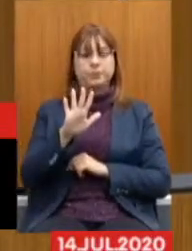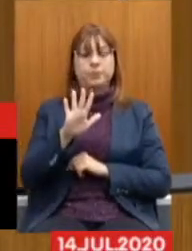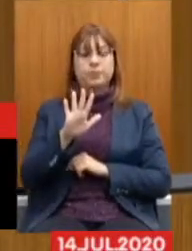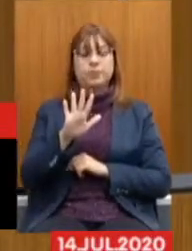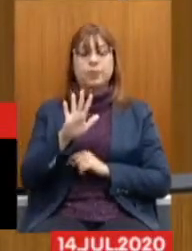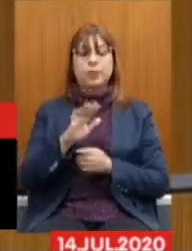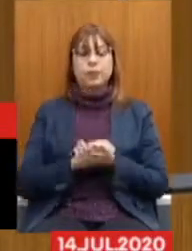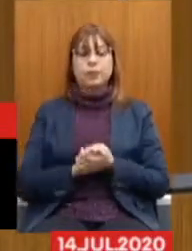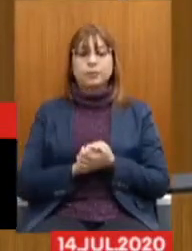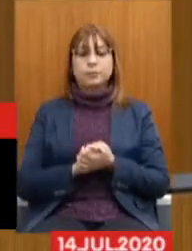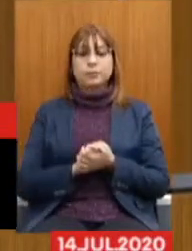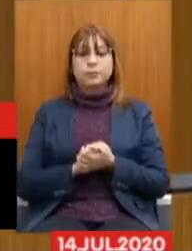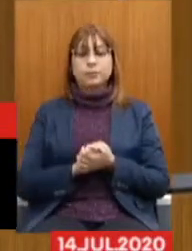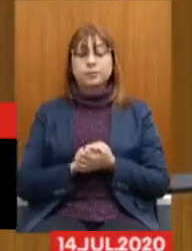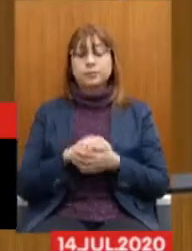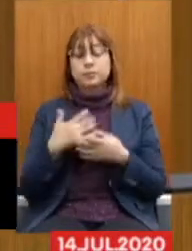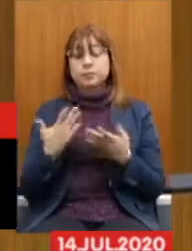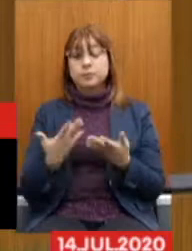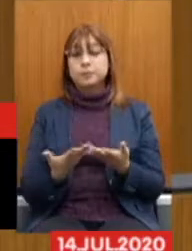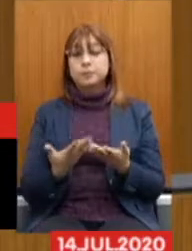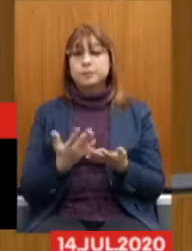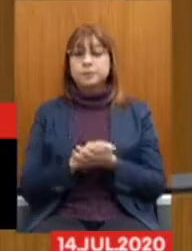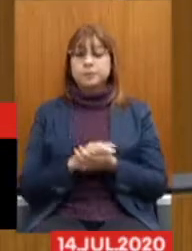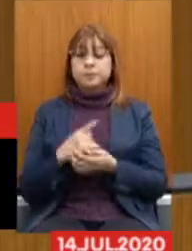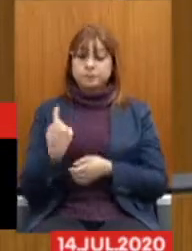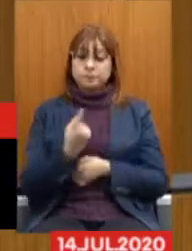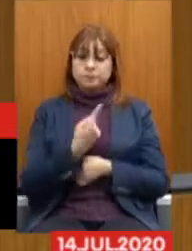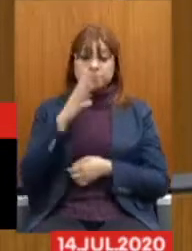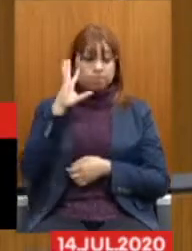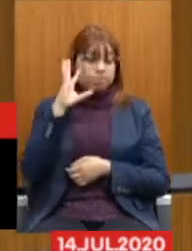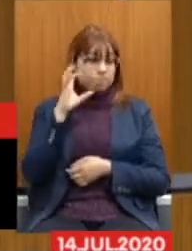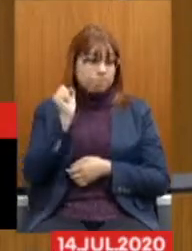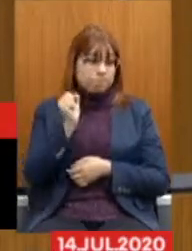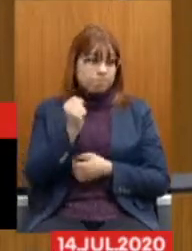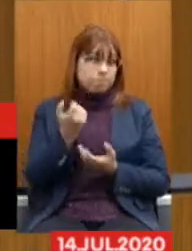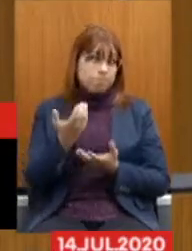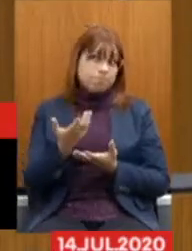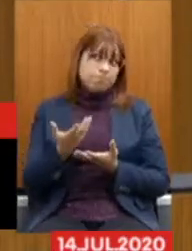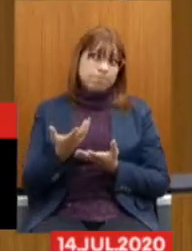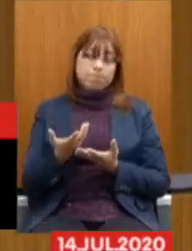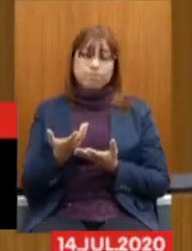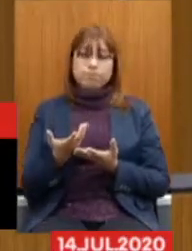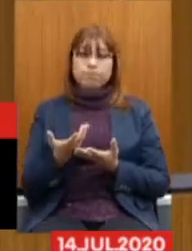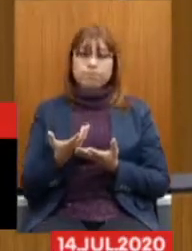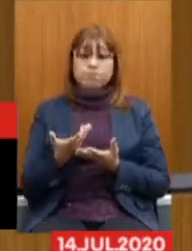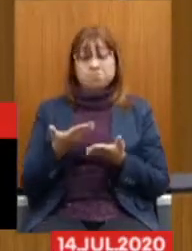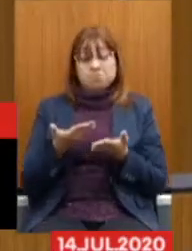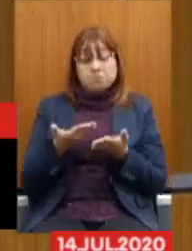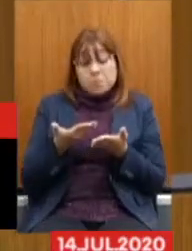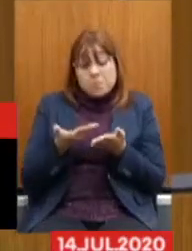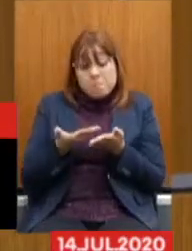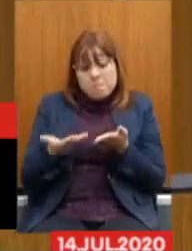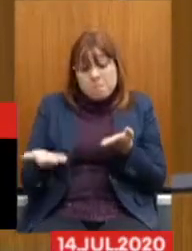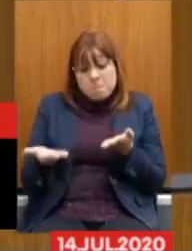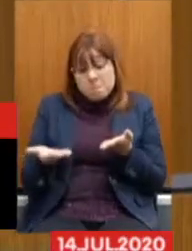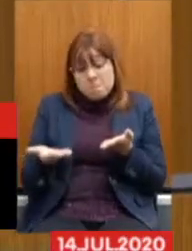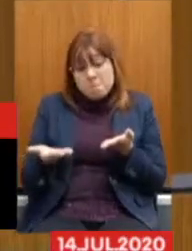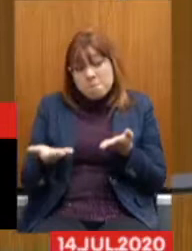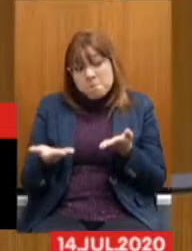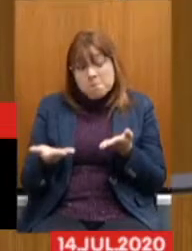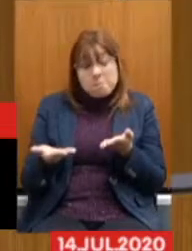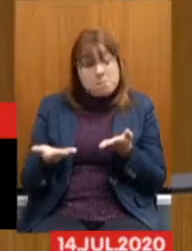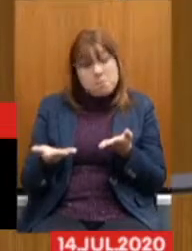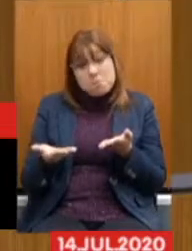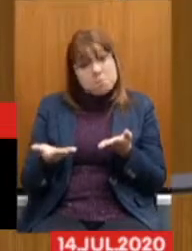e de modo que a gente acredita que não houve perda propriamente,